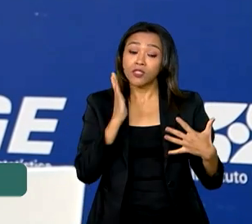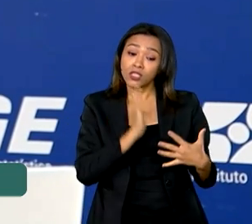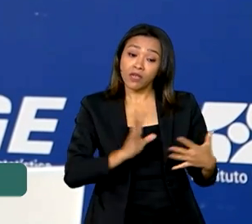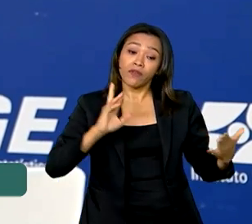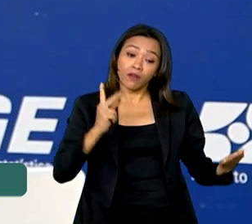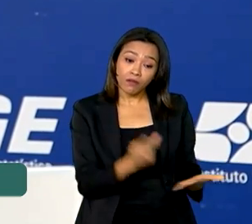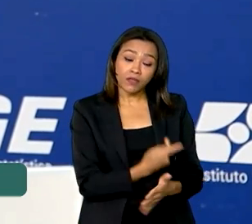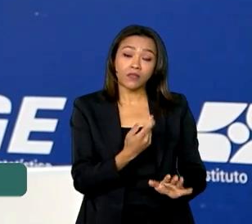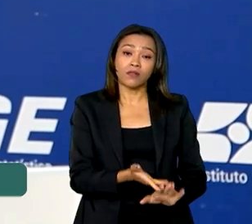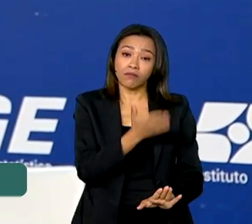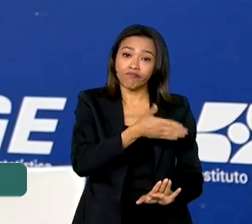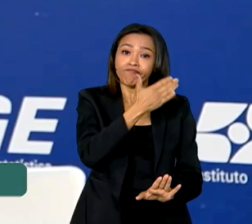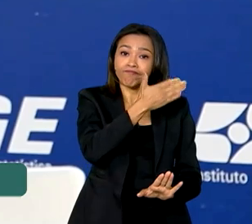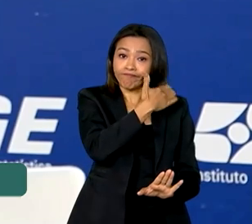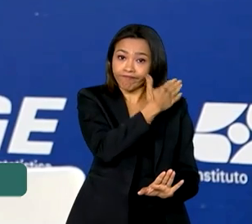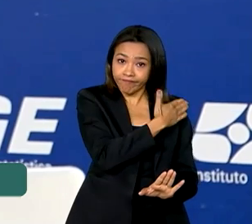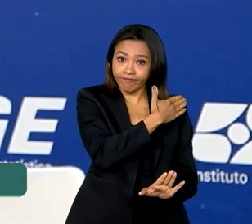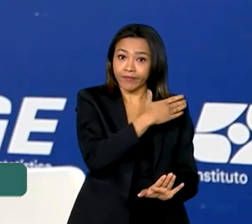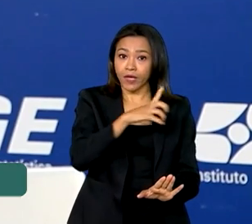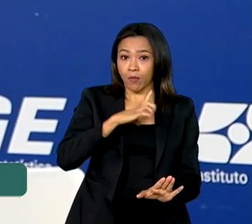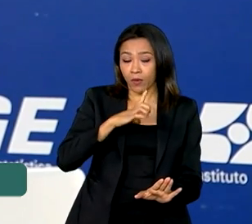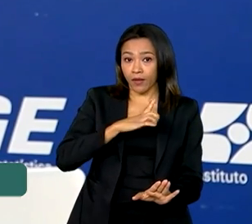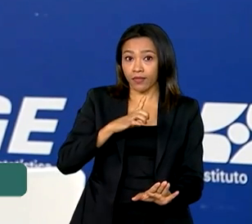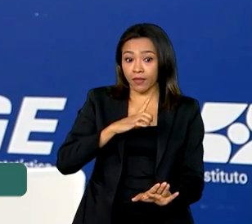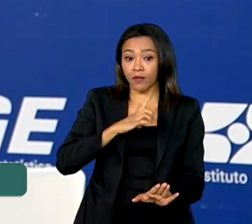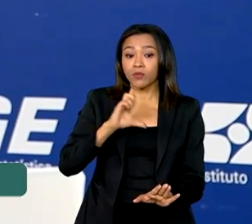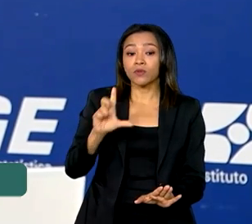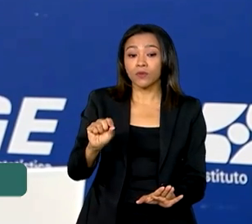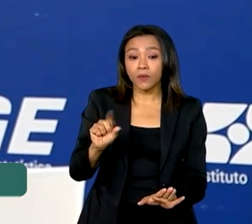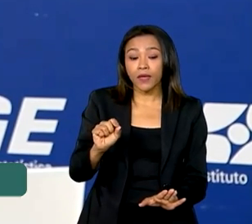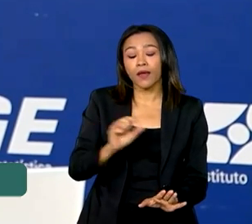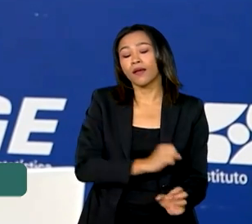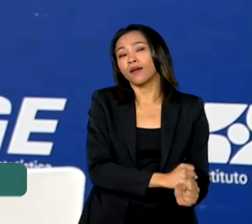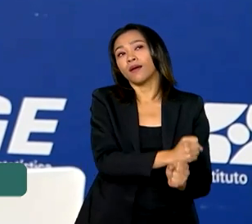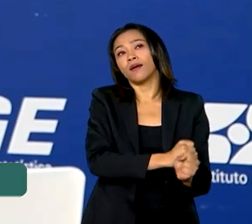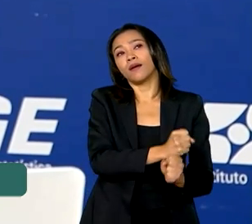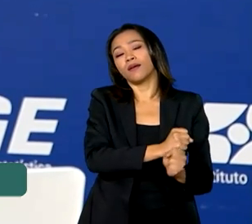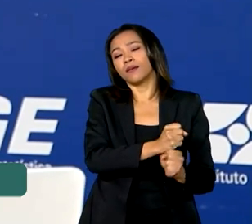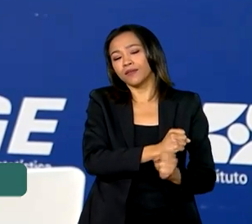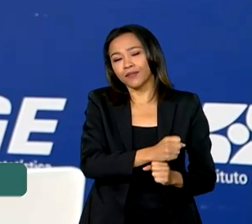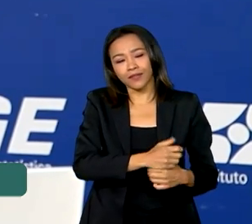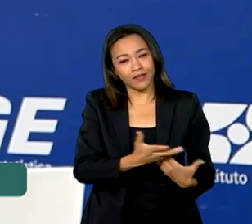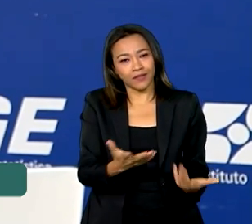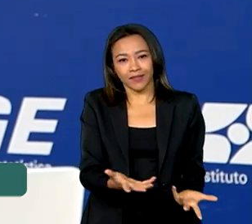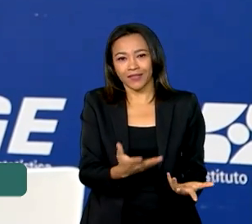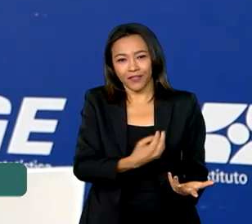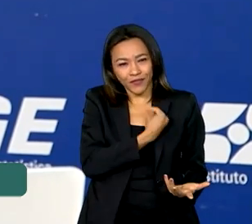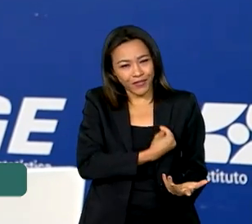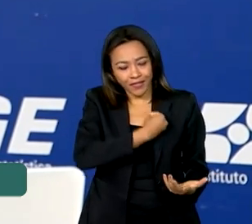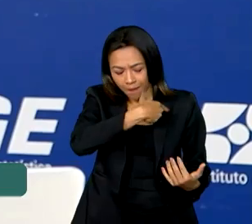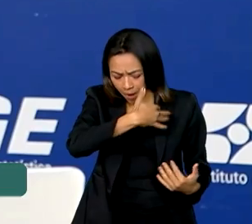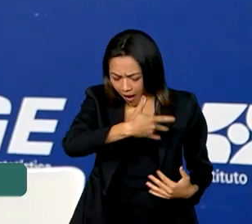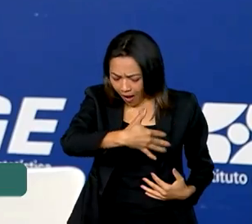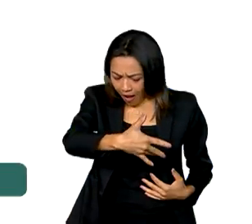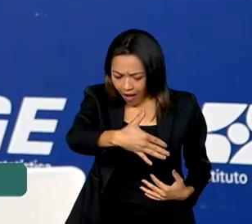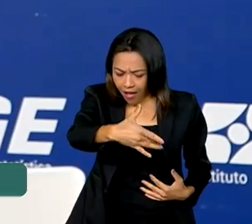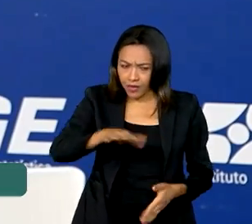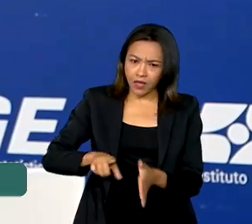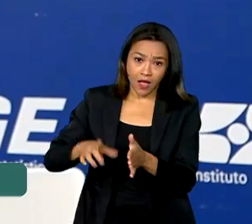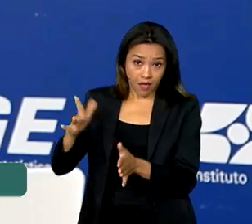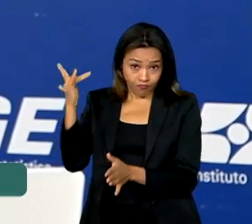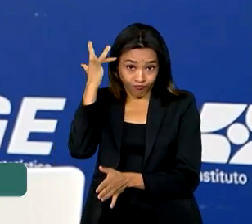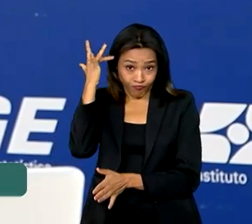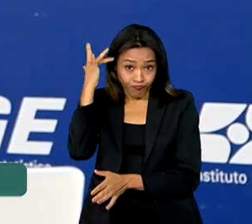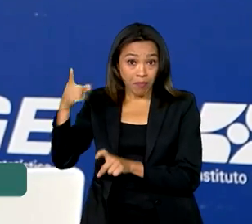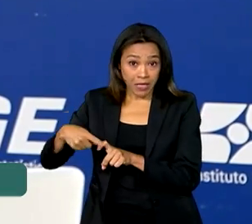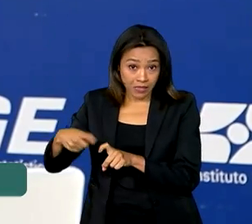Isso por quê? Porque a gente tem ganhos, ganhos de anos de vida em todas as cidades. Isso com o avanço da medicina. Você